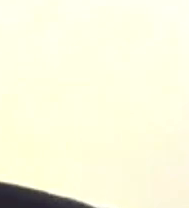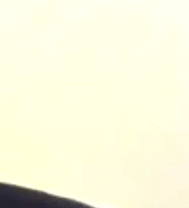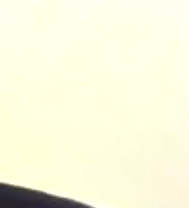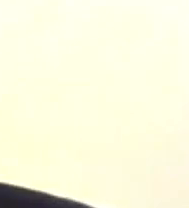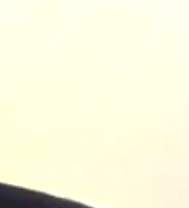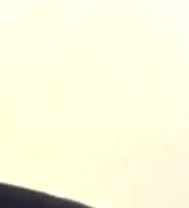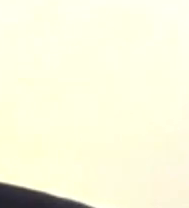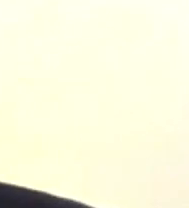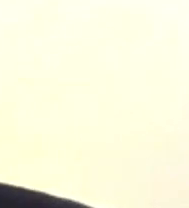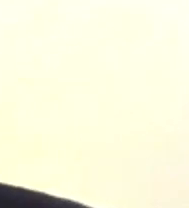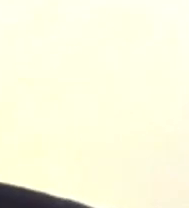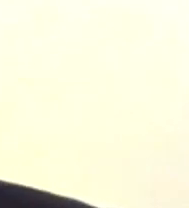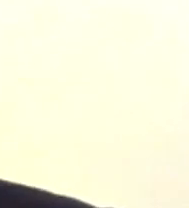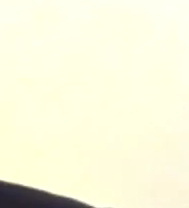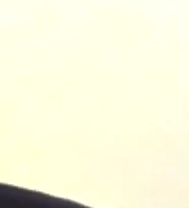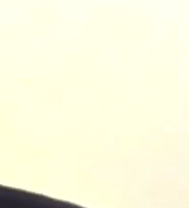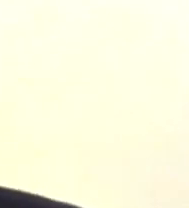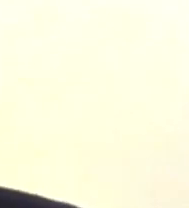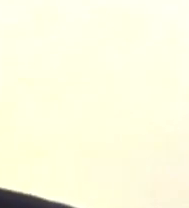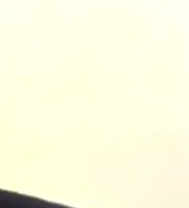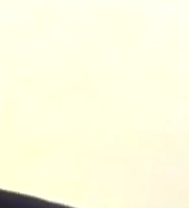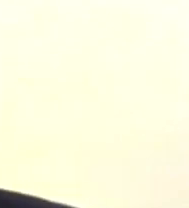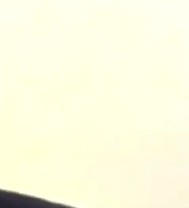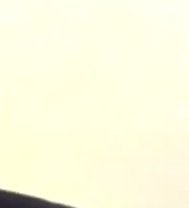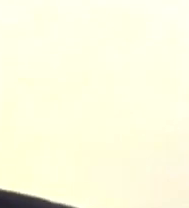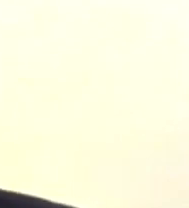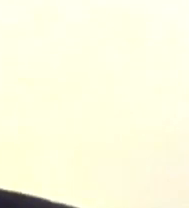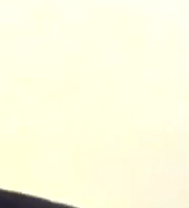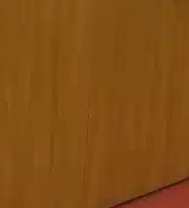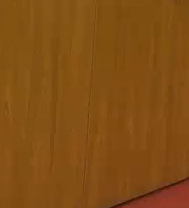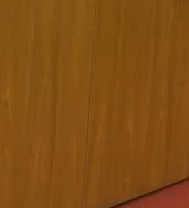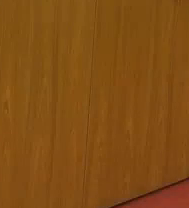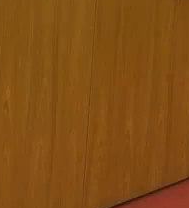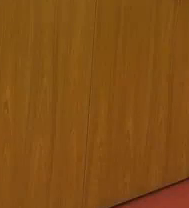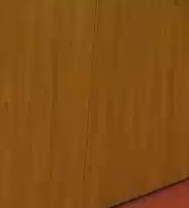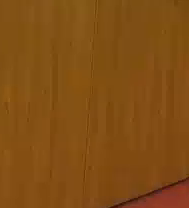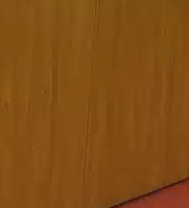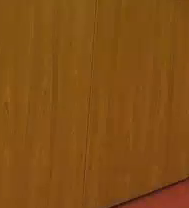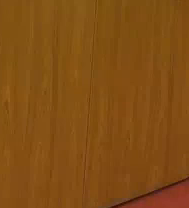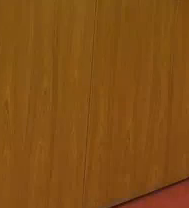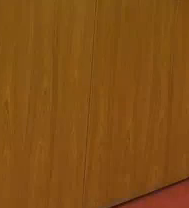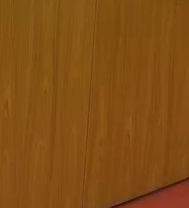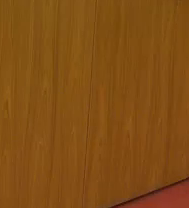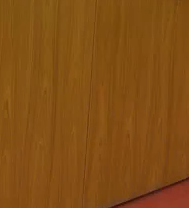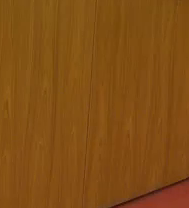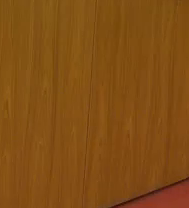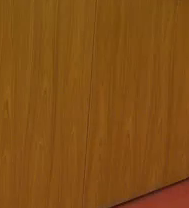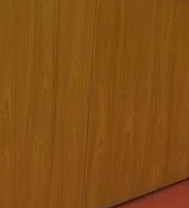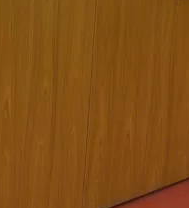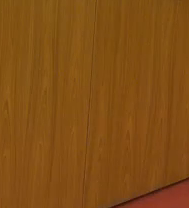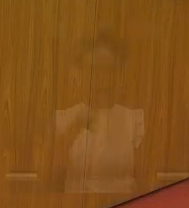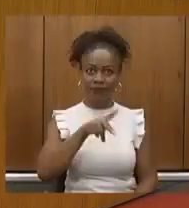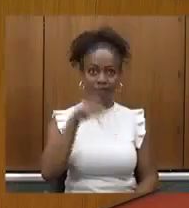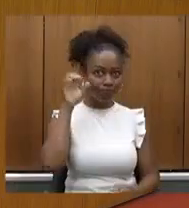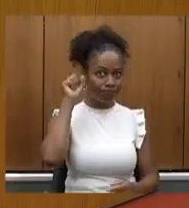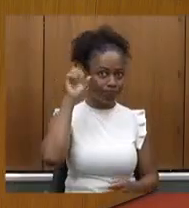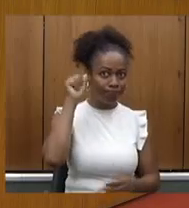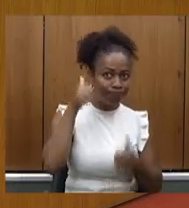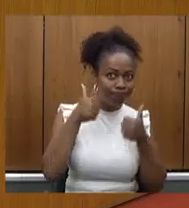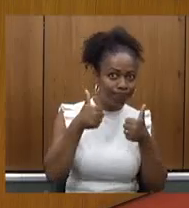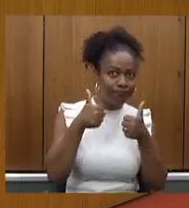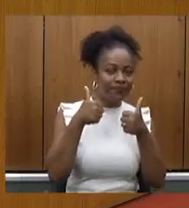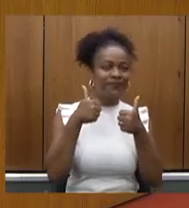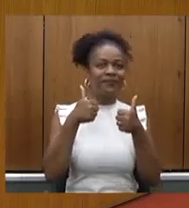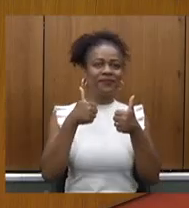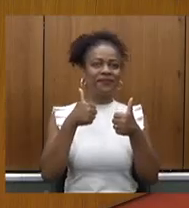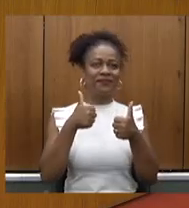o uso da palavra pelo tempo de até 5 minutos. Bom dia, senhor presidente, está me ouvindo bem? Perfeitamente,